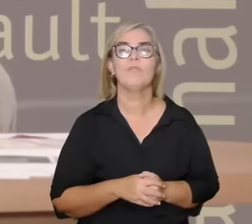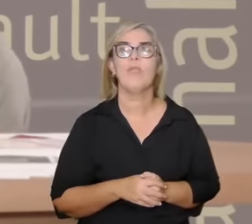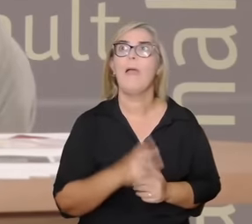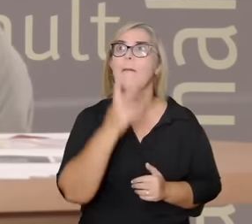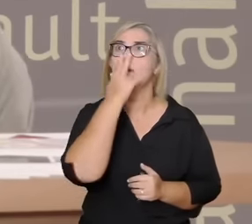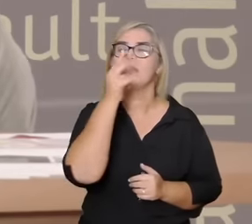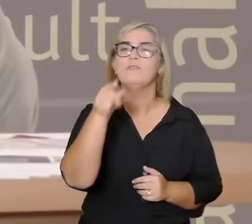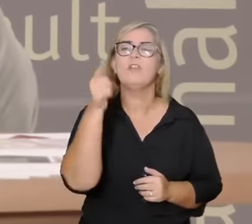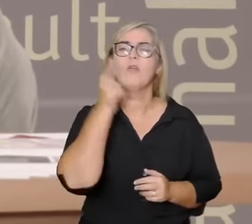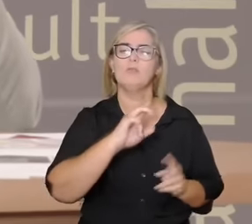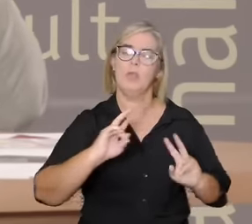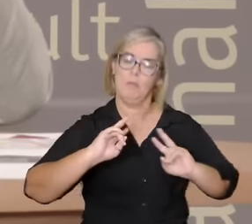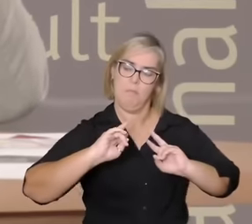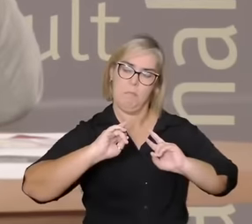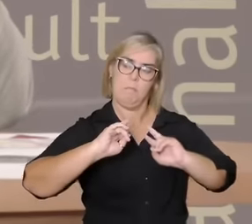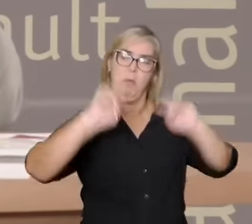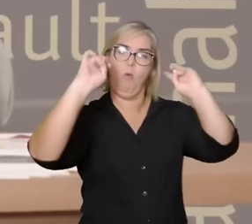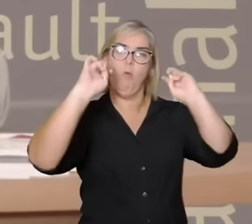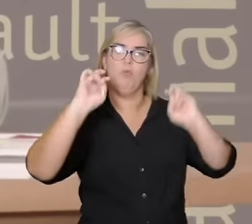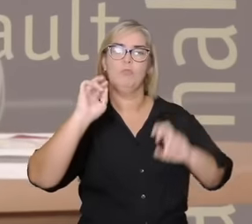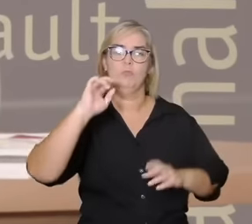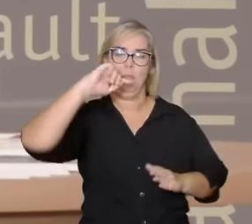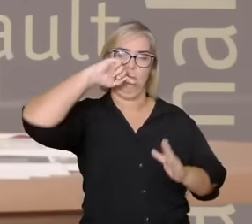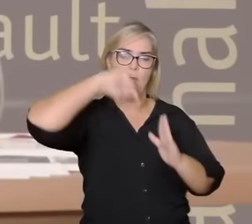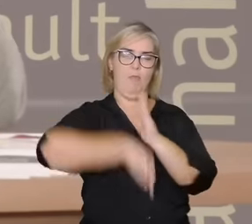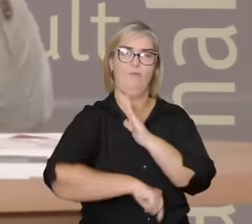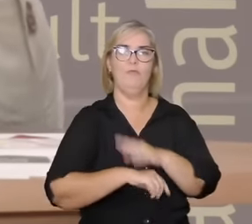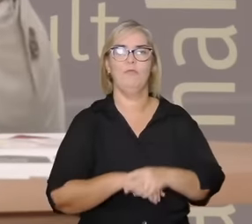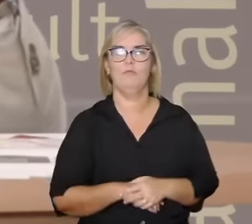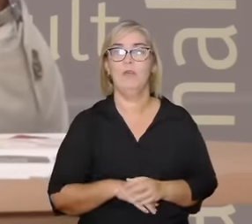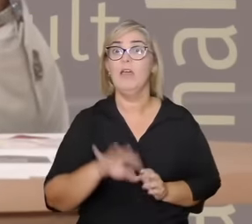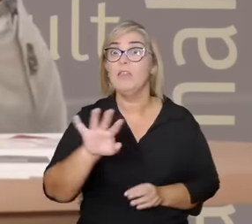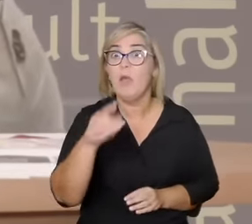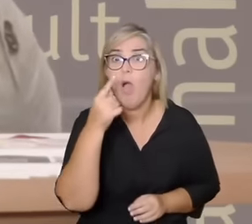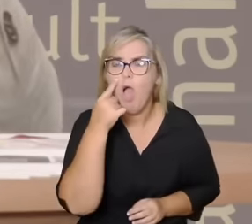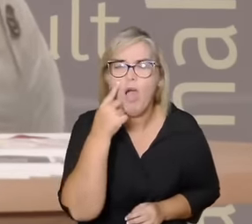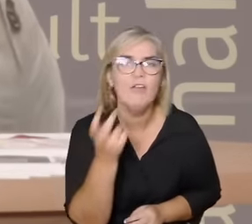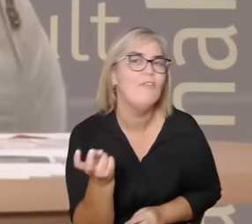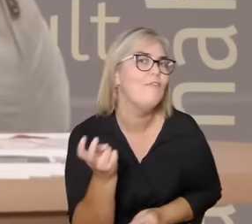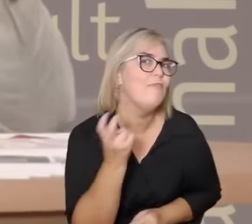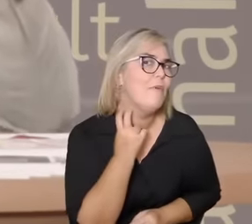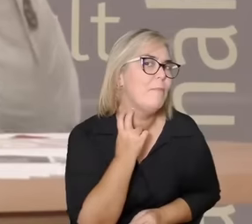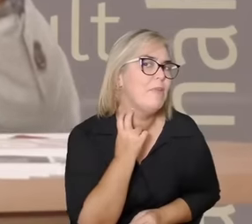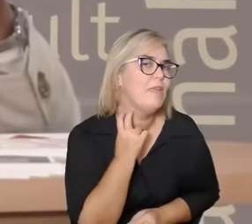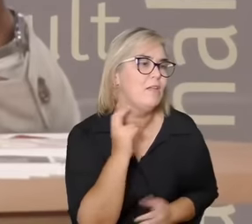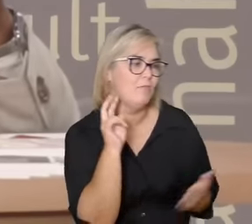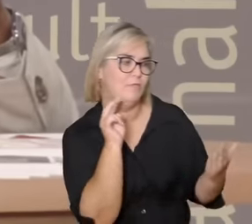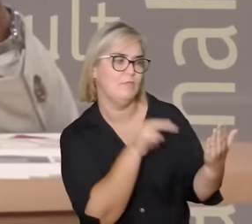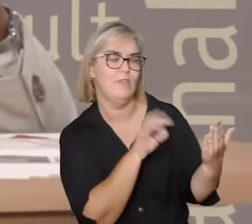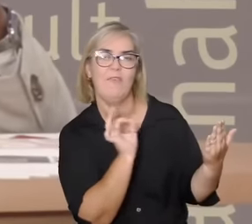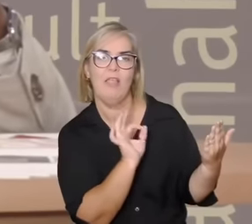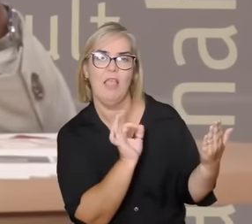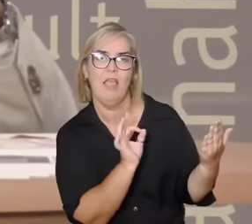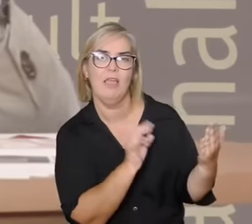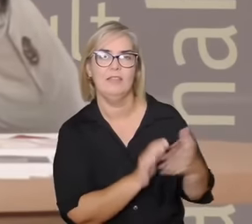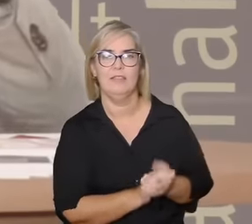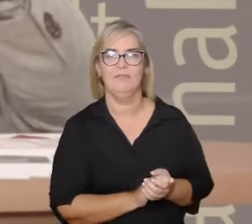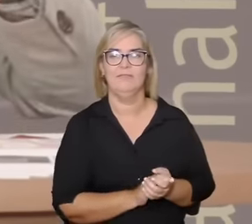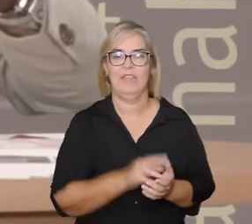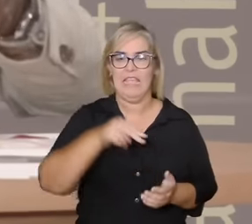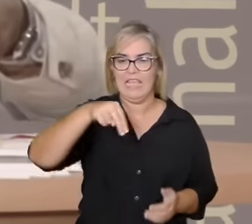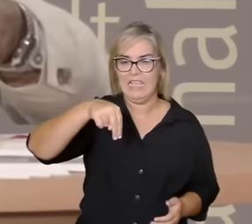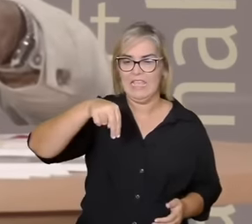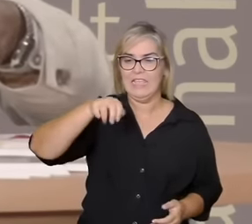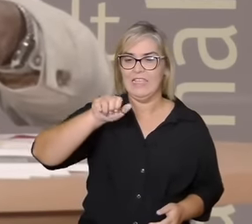mergulho então a gente for olhar o espelho do vampiro não vê nada o de Narciso vê a si mesmo o de Emanjá